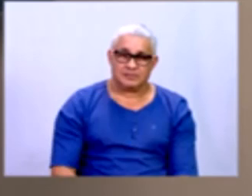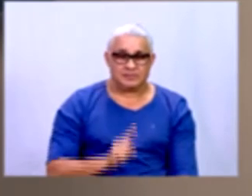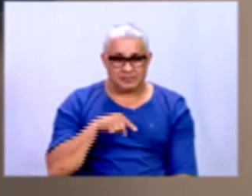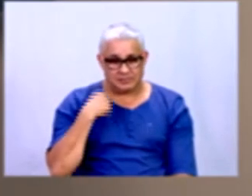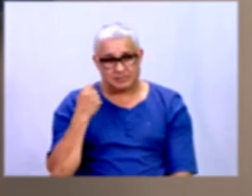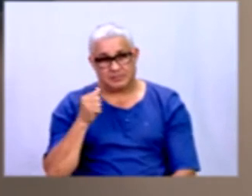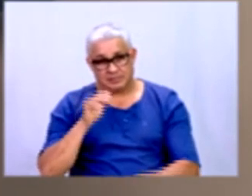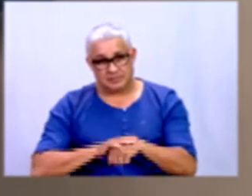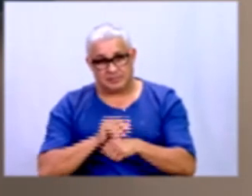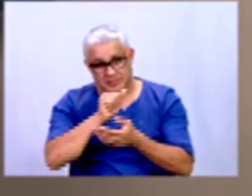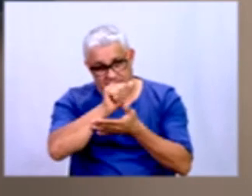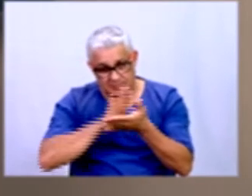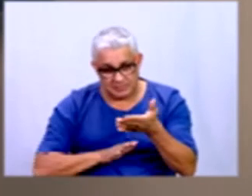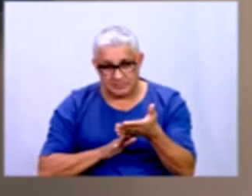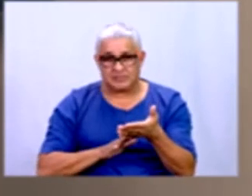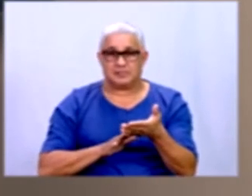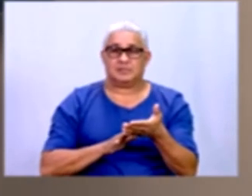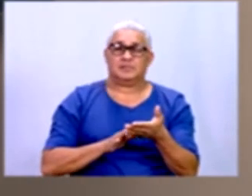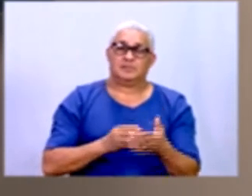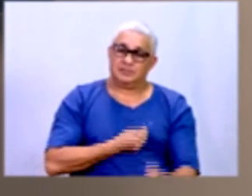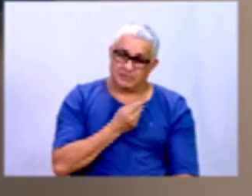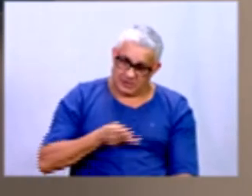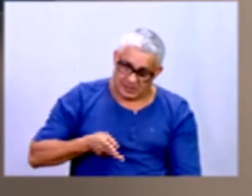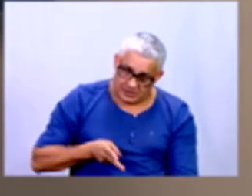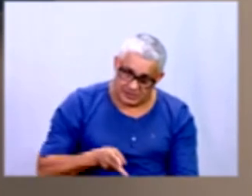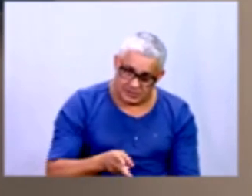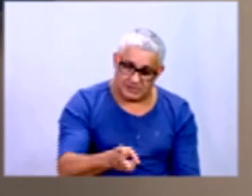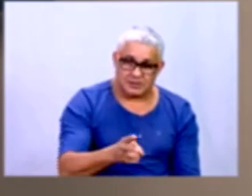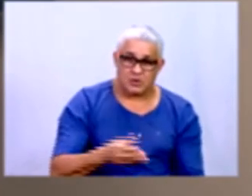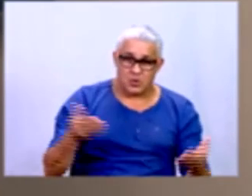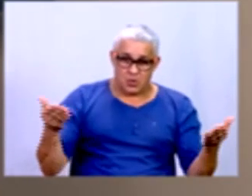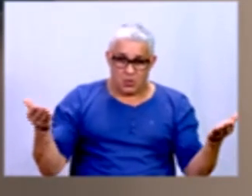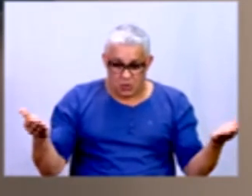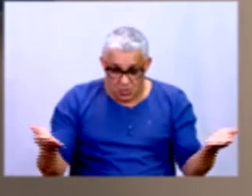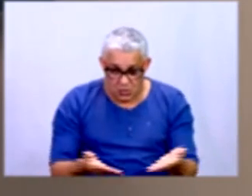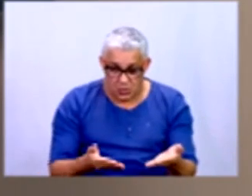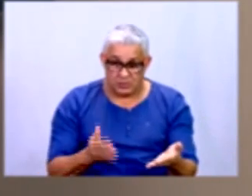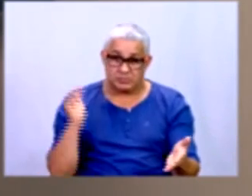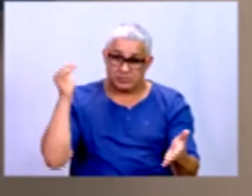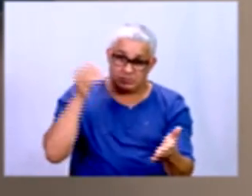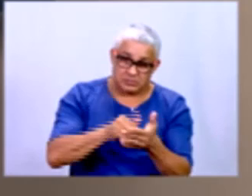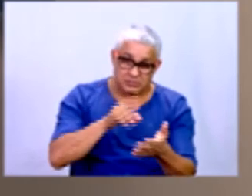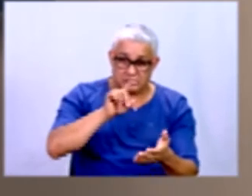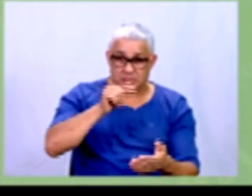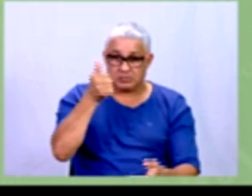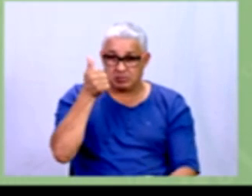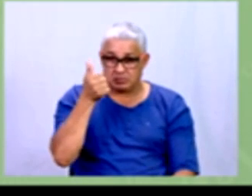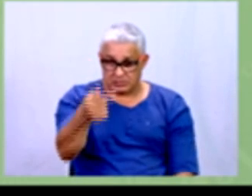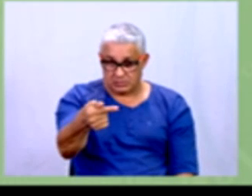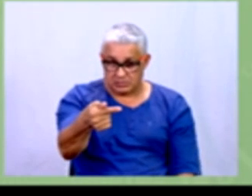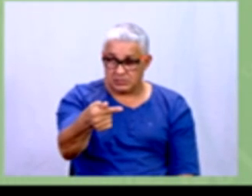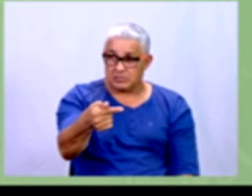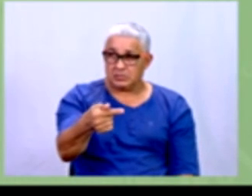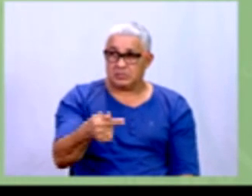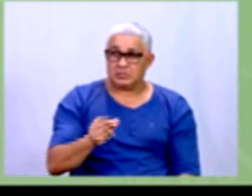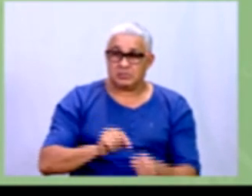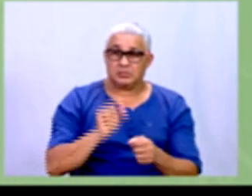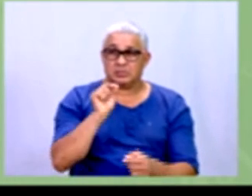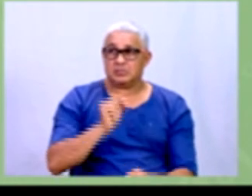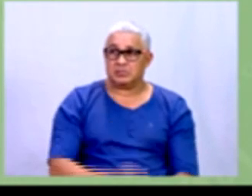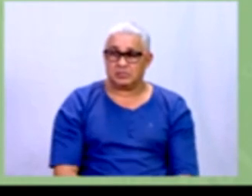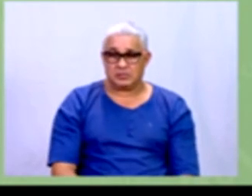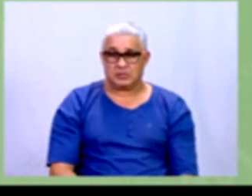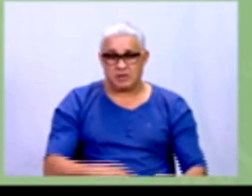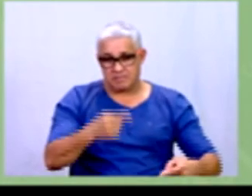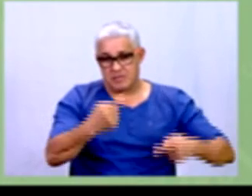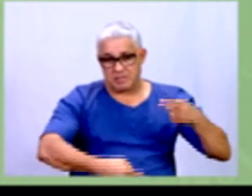atividade de percurso, que vai ser de hoje até o dia 17. Então, gente vai fazer o quê? Meio que um